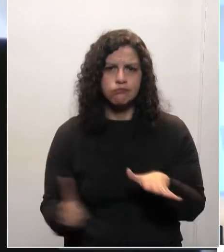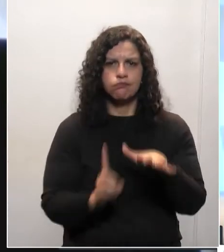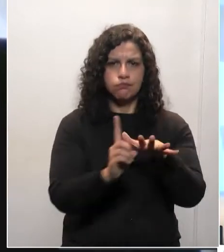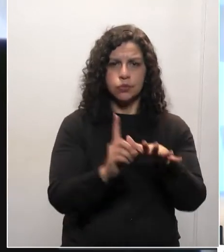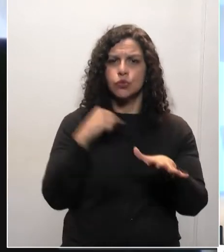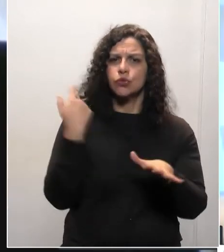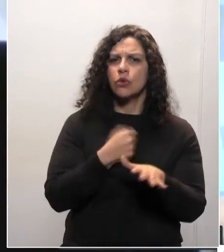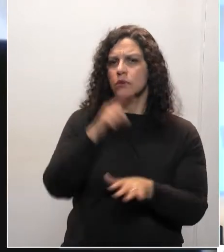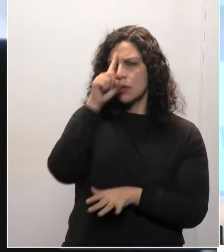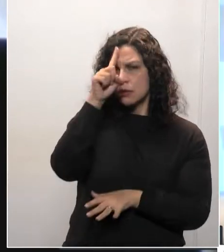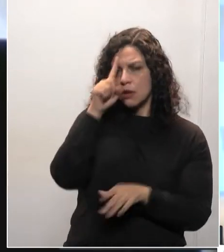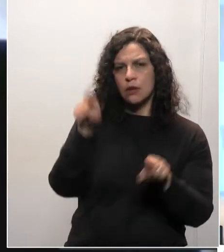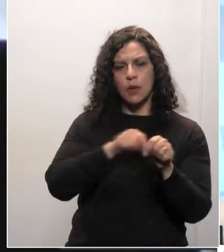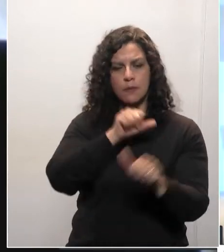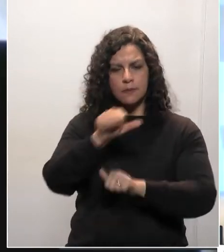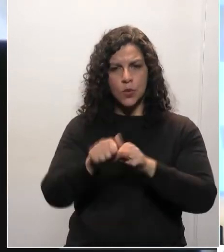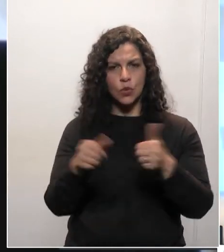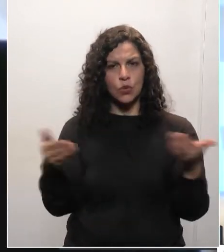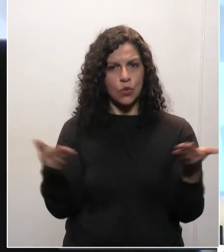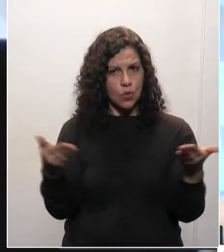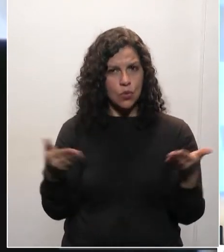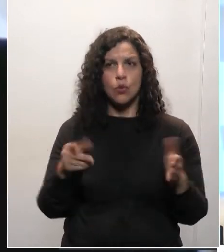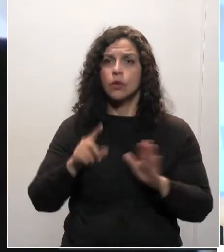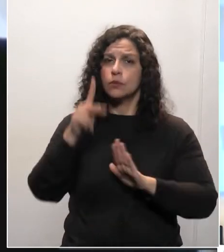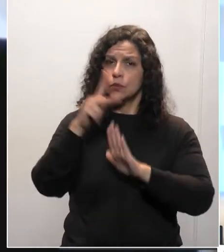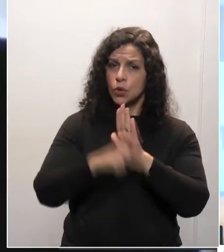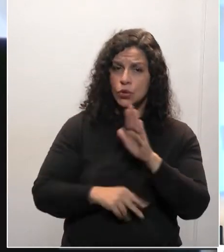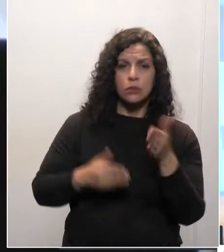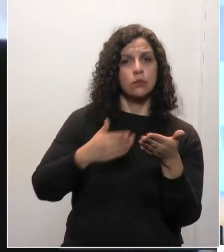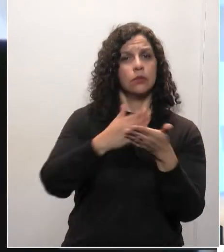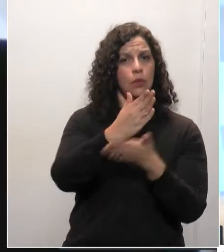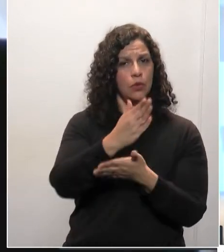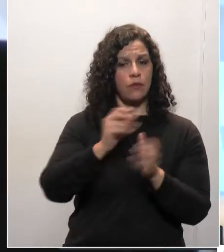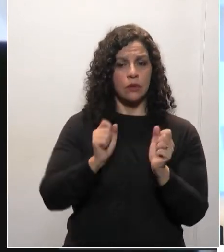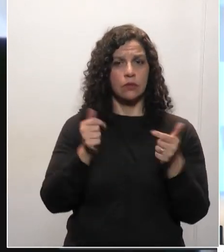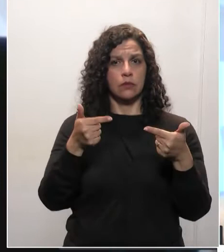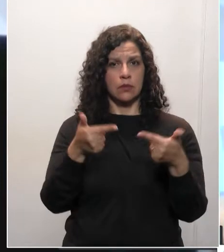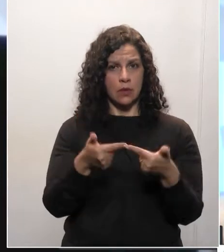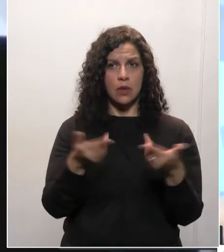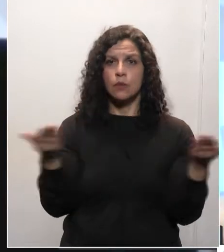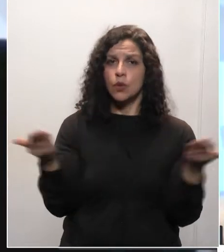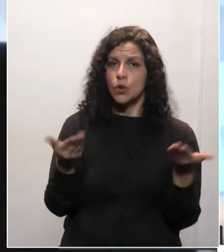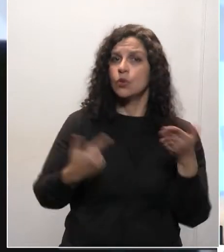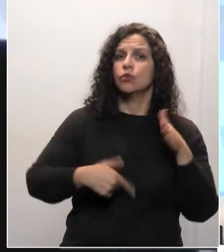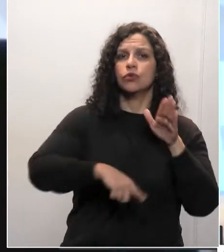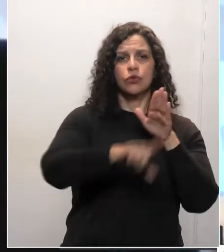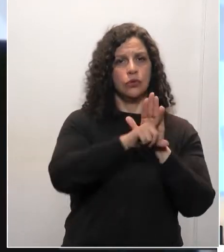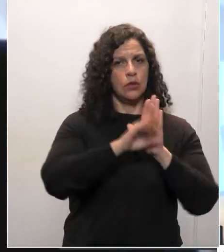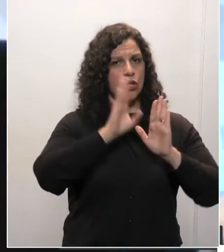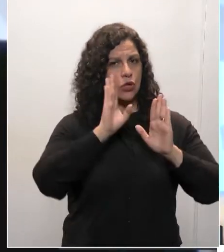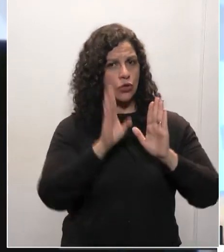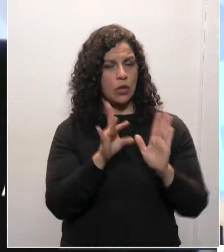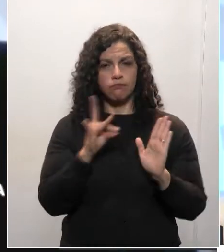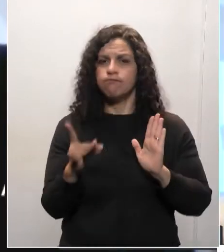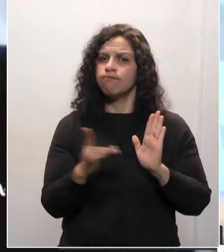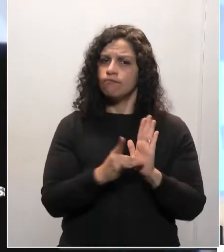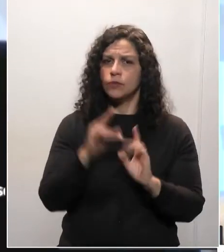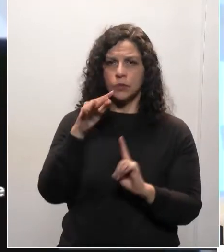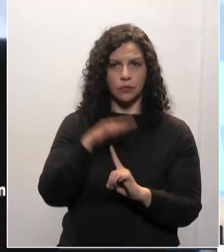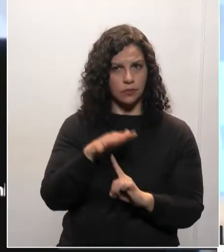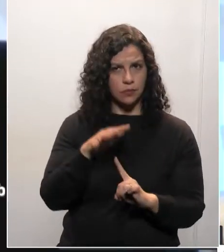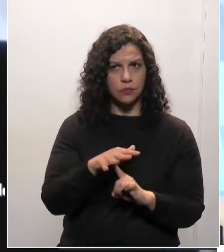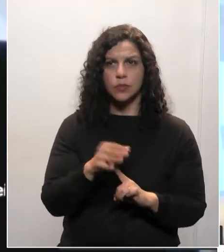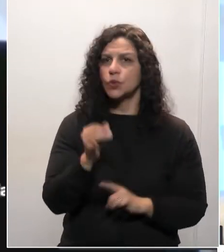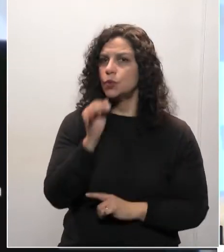ideias se transformaram, senhoras e senhores deputados, em projetos aprovados na Assembleia e hoje são leis aqui no Estado do Paraná.